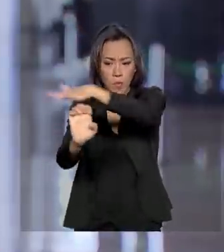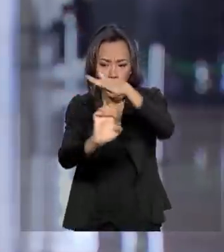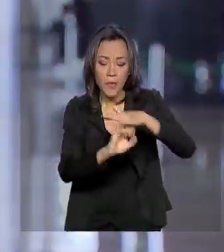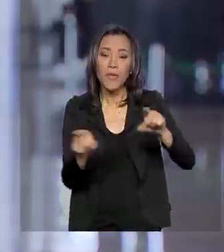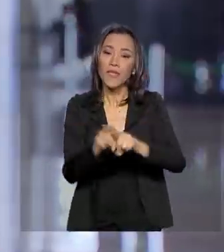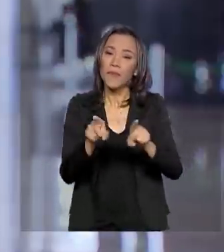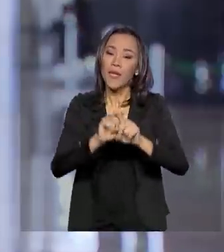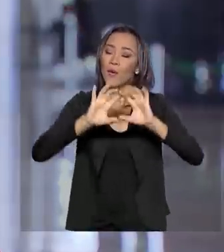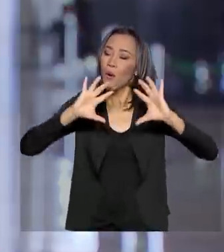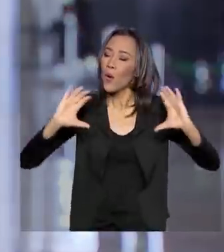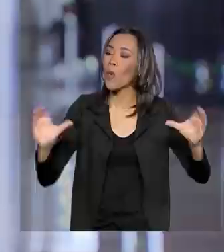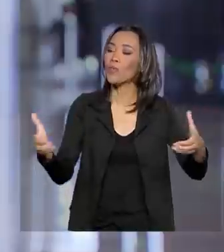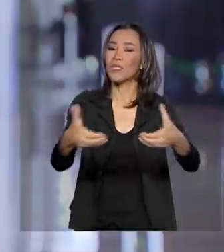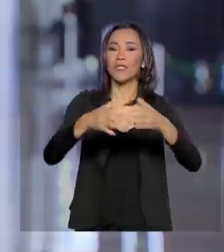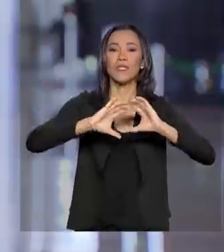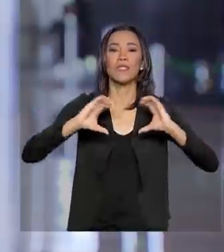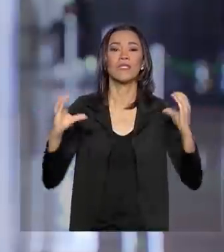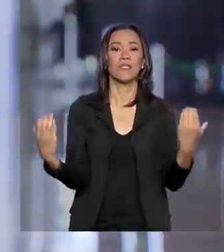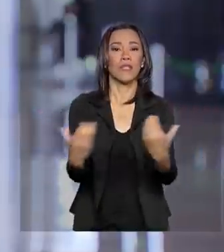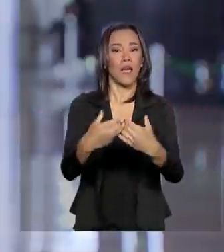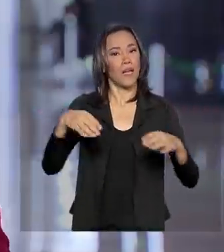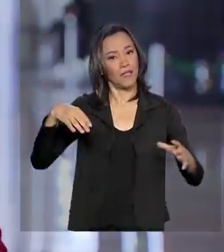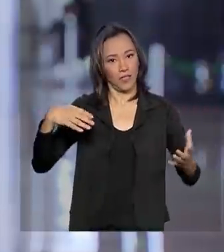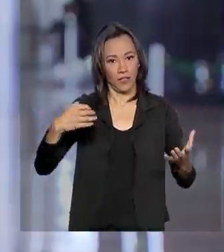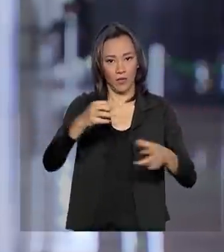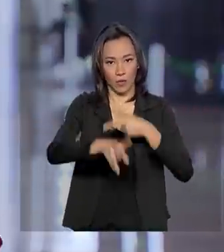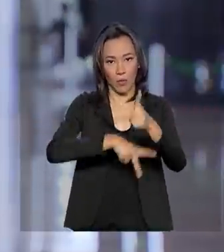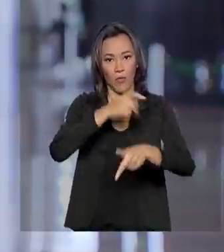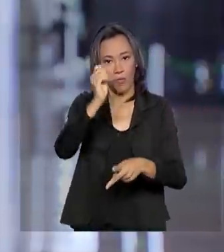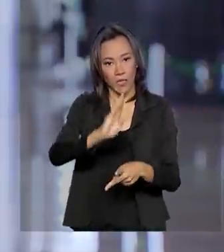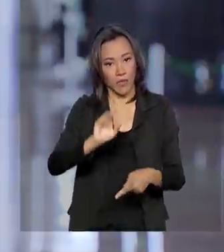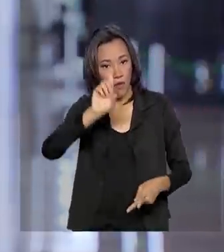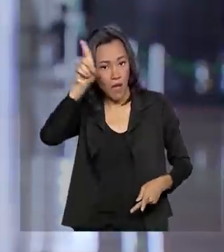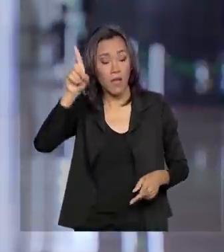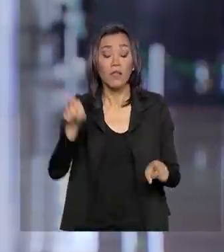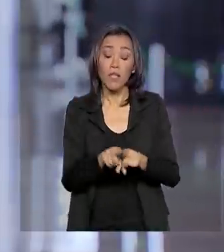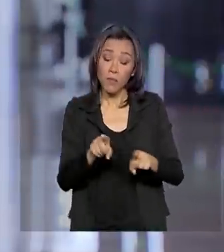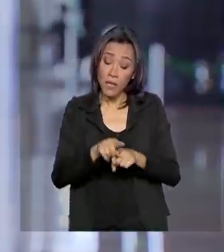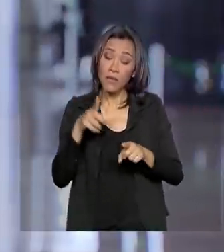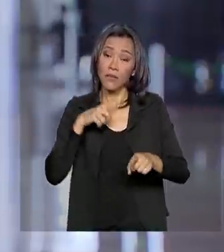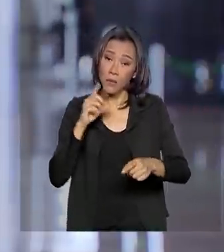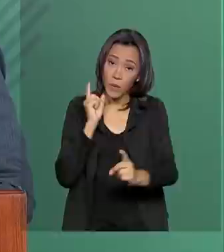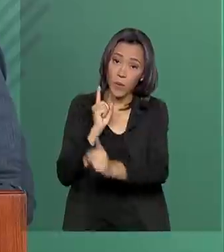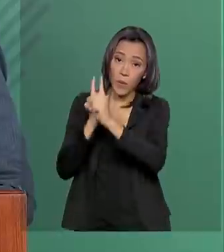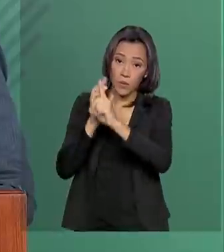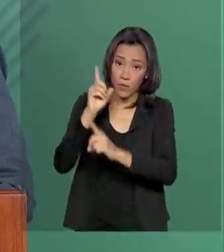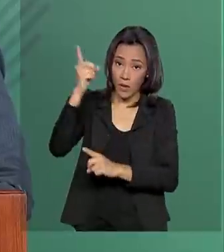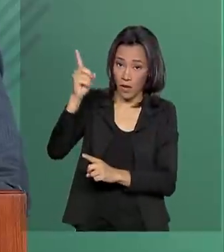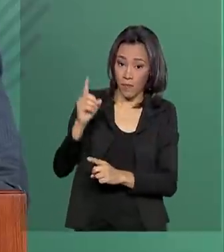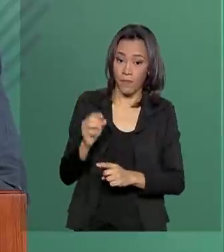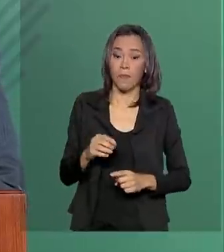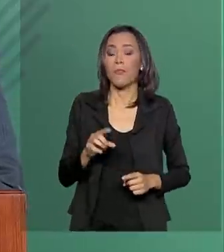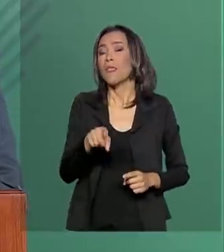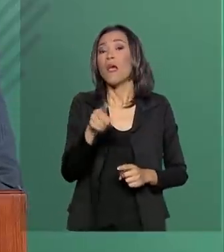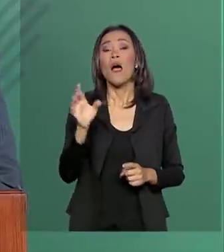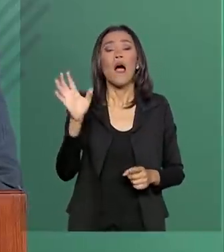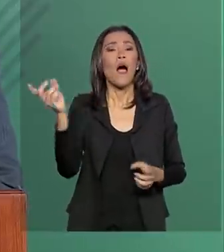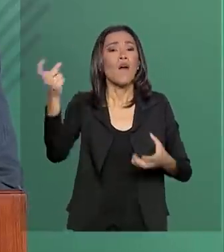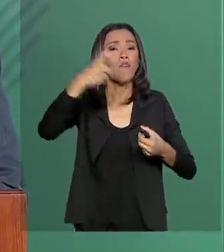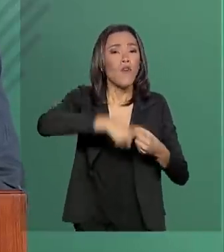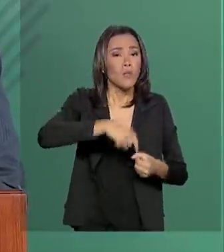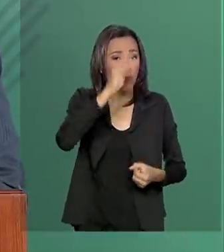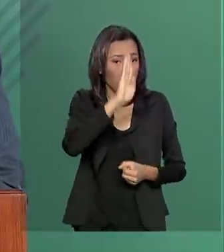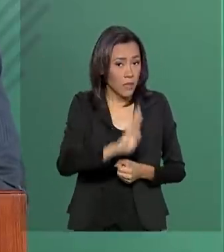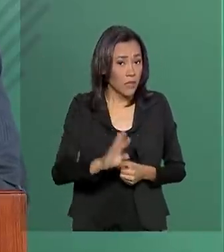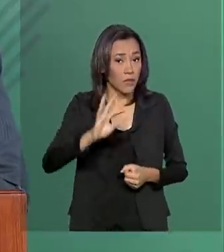brasileira. Ainda está prevista uma visita à fábrica da Embraer em Jacksonville. A previsão de retorno ao Brasil